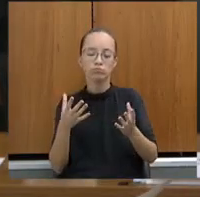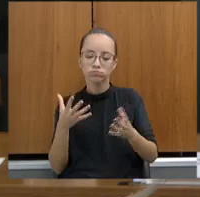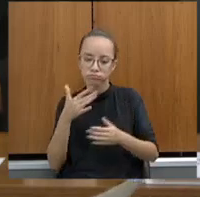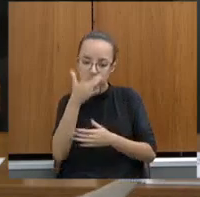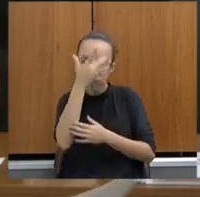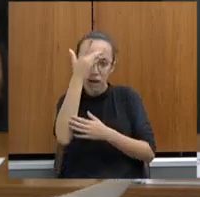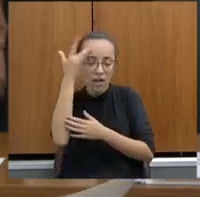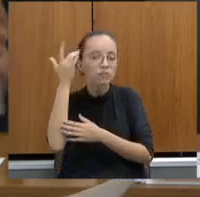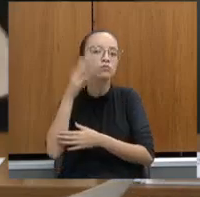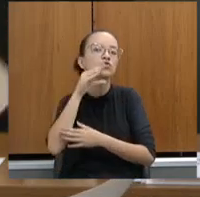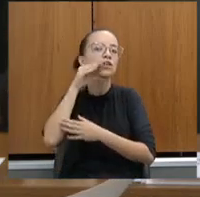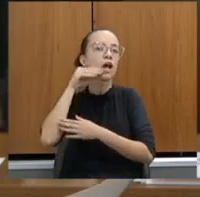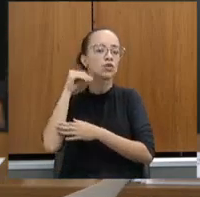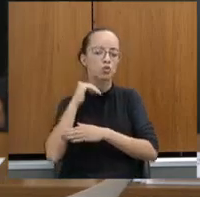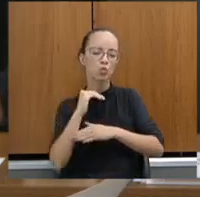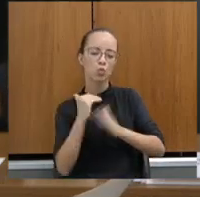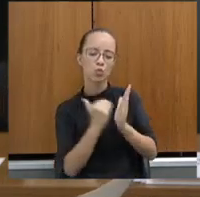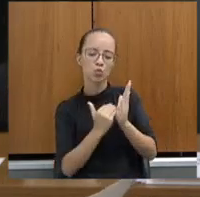Pode passar.